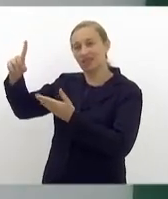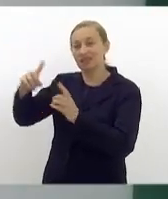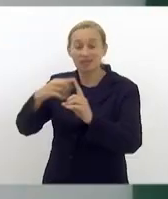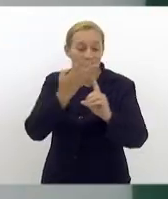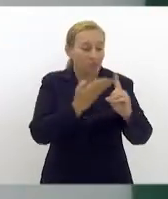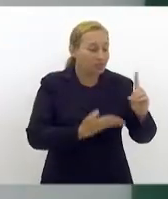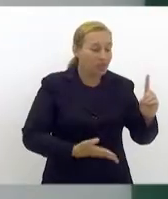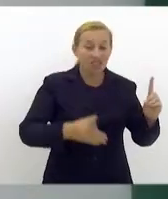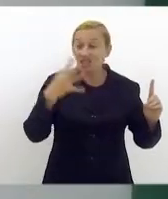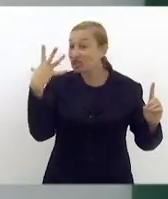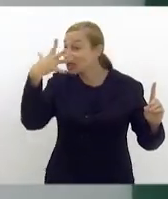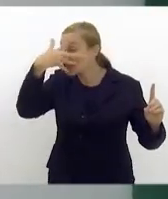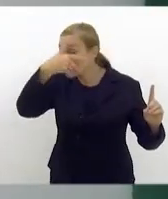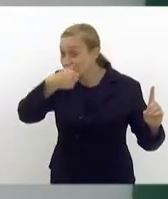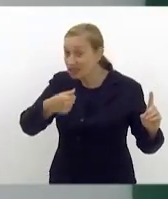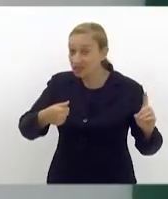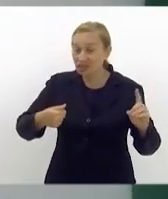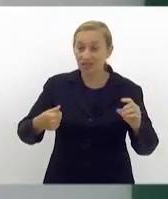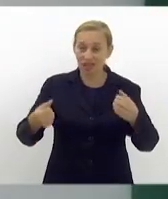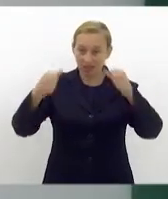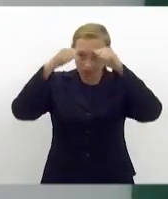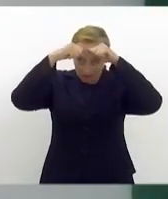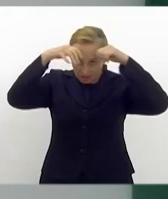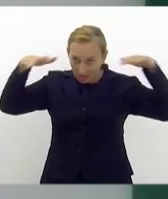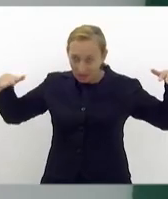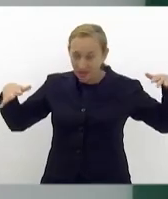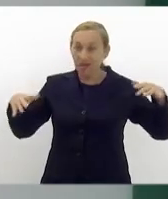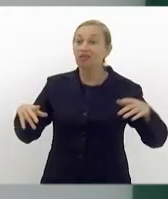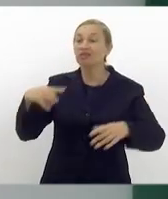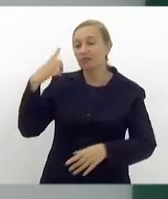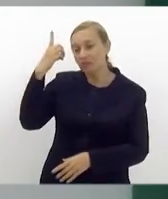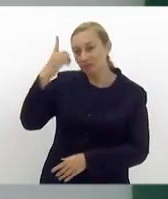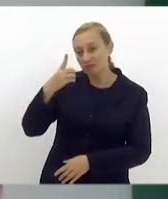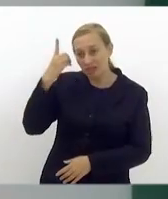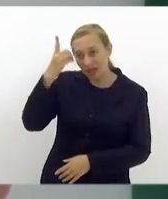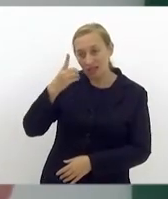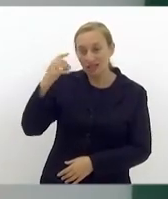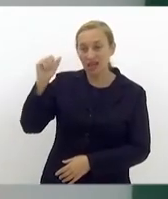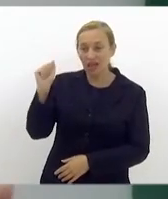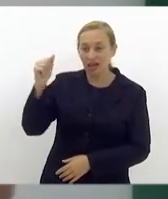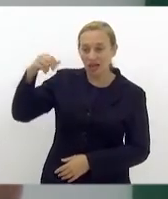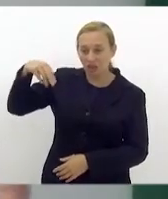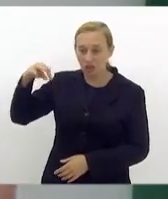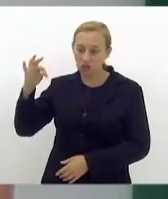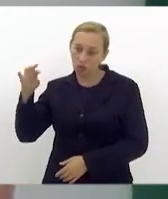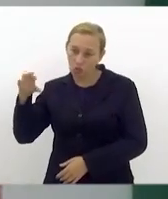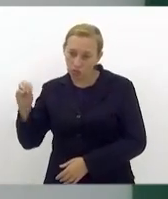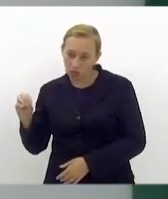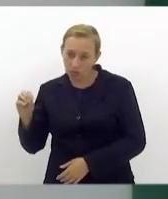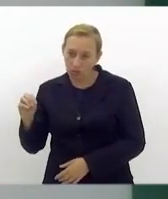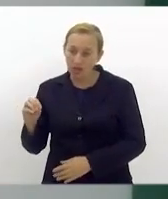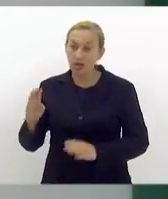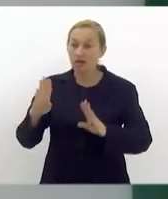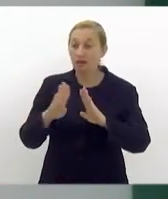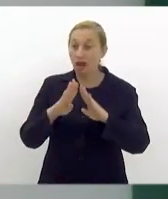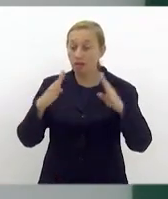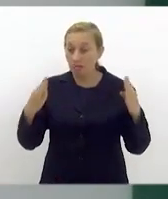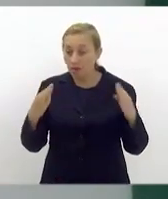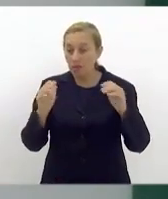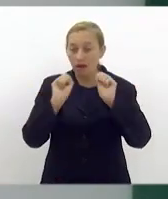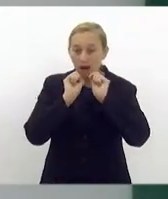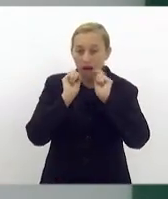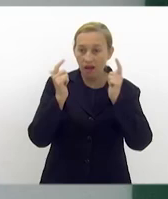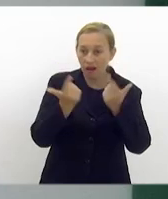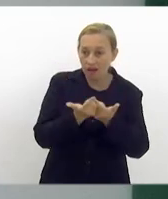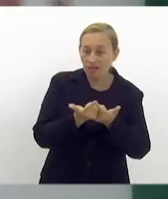autistas e ao deputado Ottoni de Paula, que abriu a alerja à Casa do Povo para que a gente possa falar